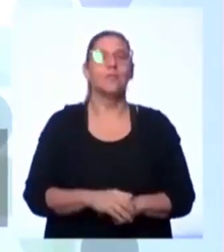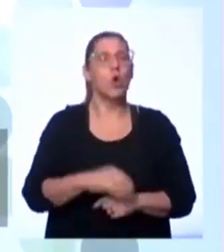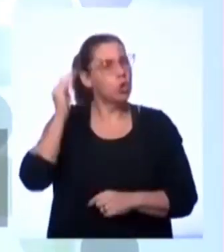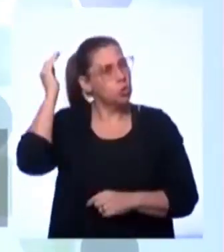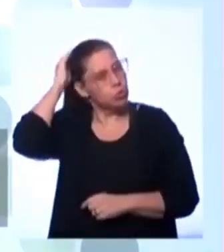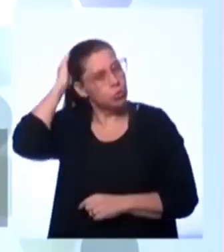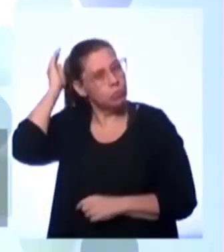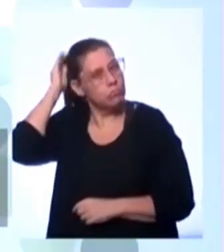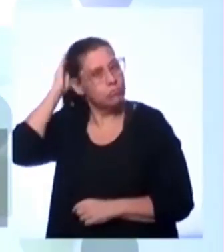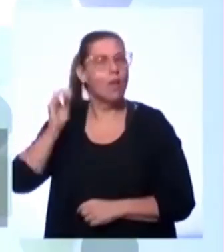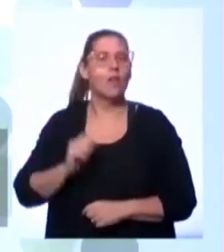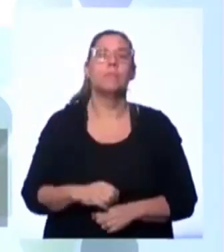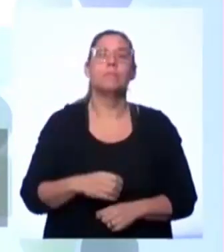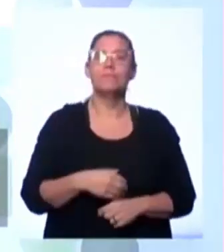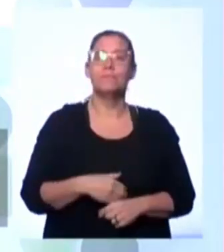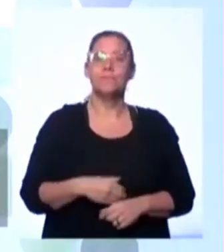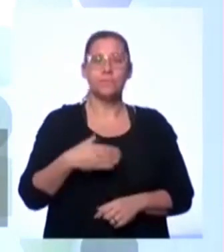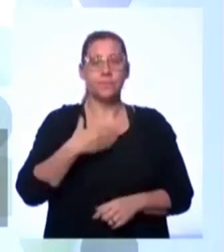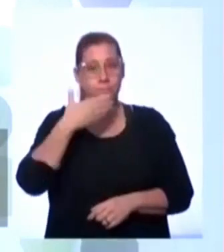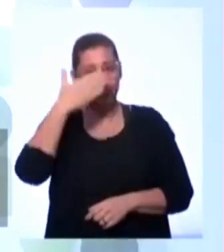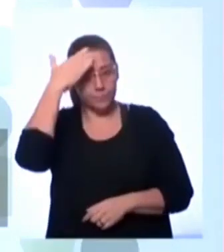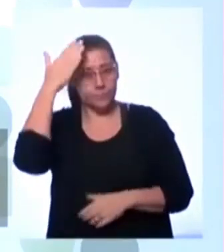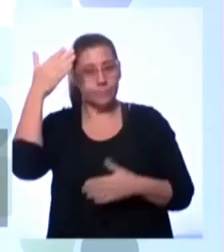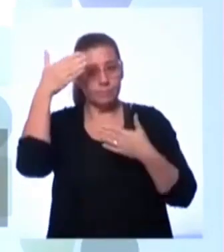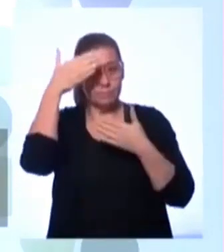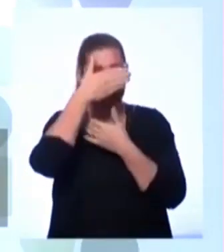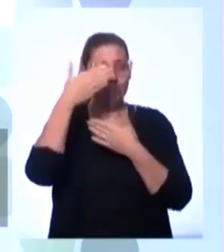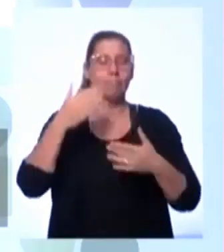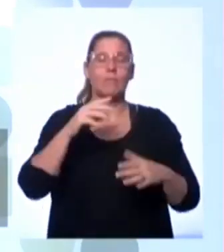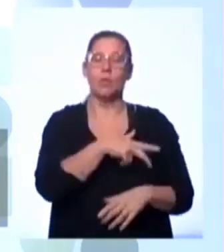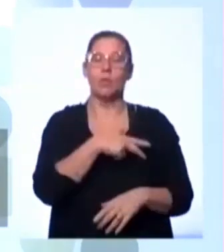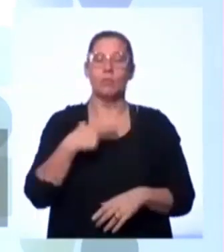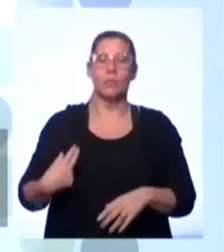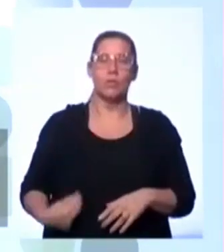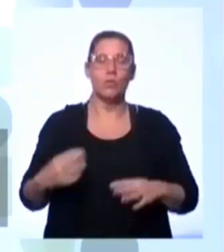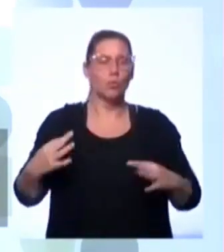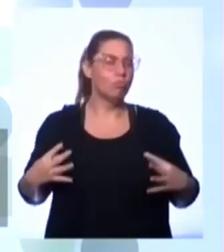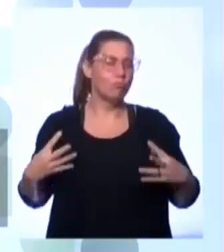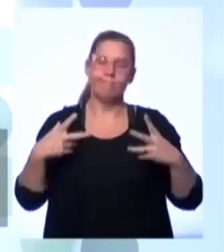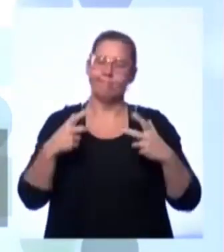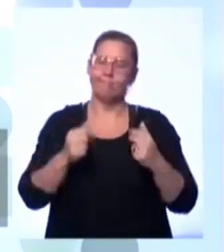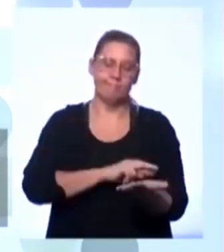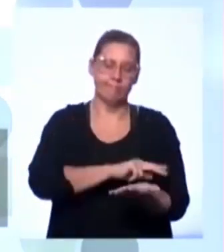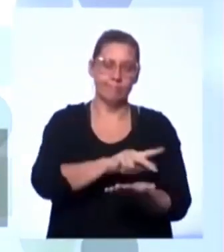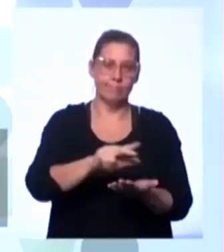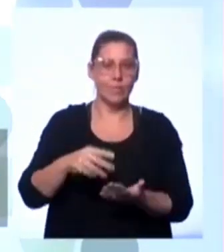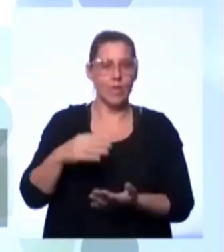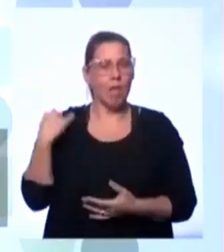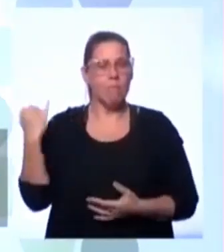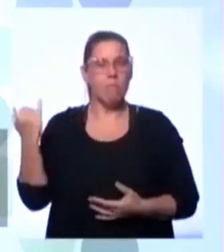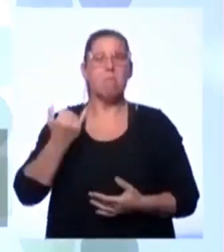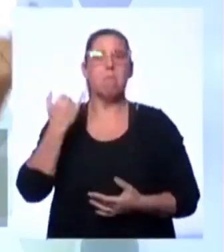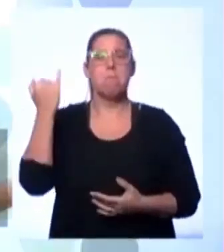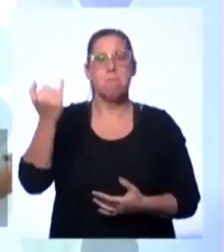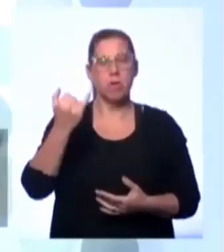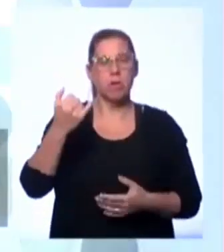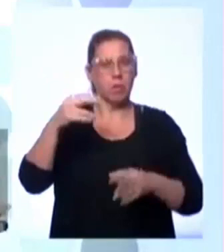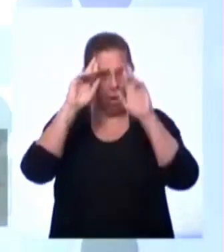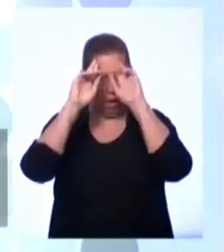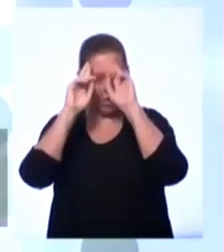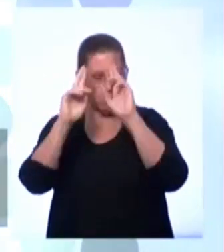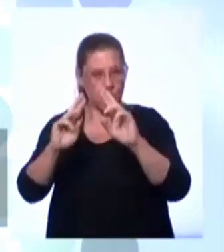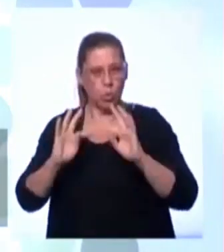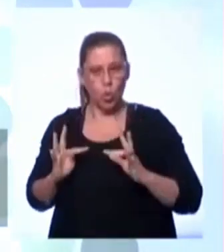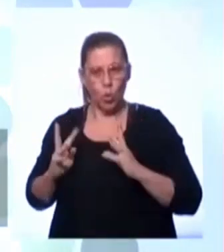muçulmanos, asiáticos, japoneses, chineses. E a compreensão dessa diversidade é fundamental para o respeito ao